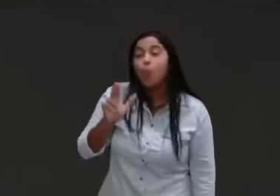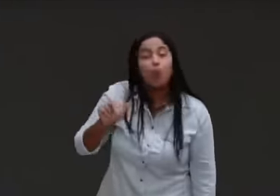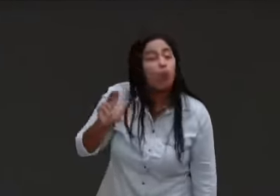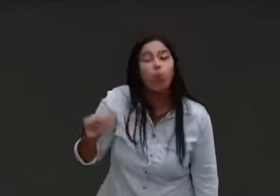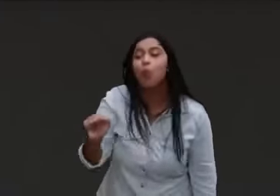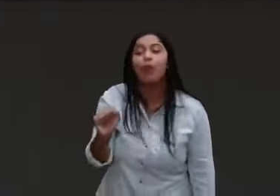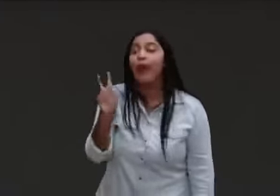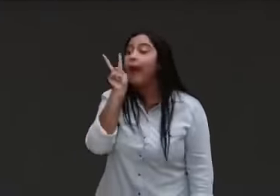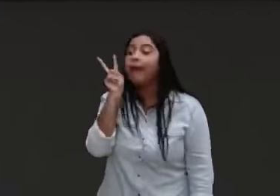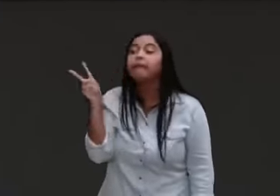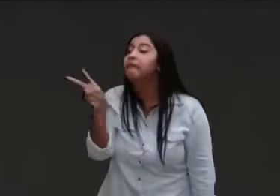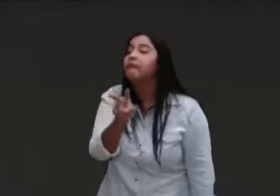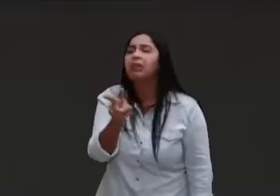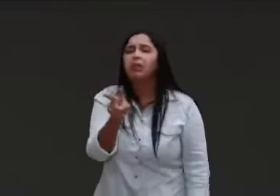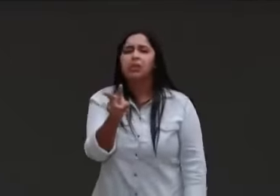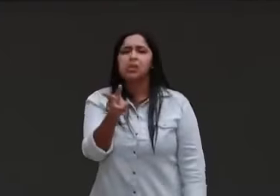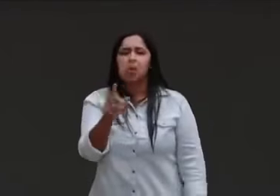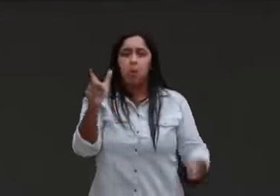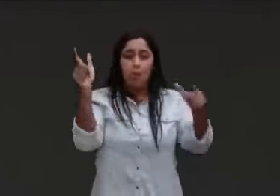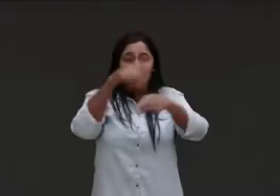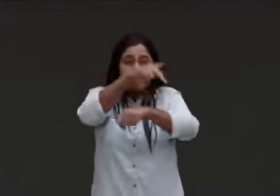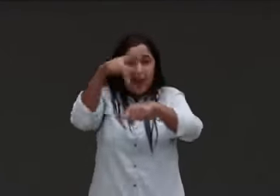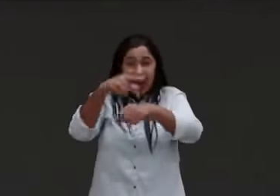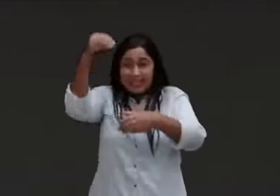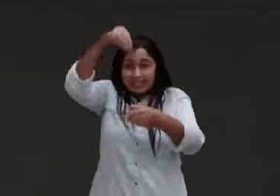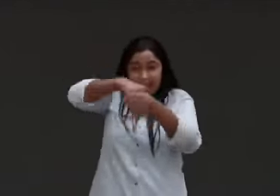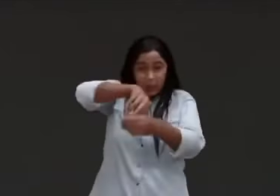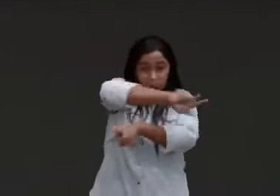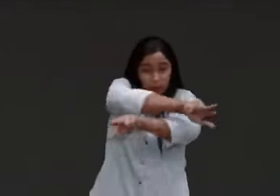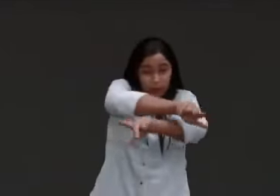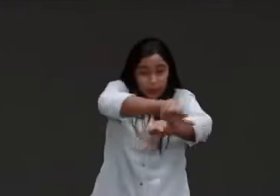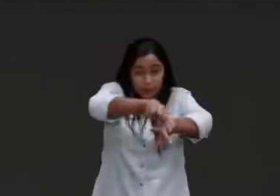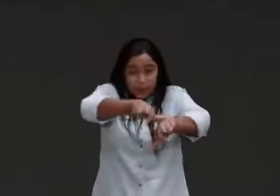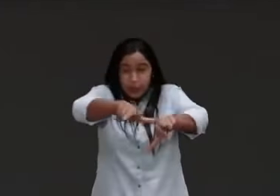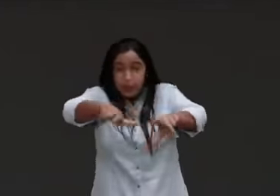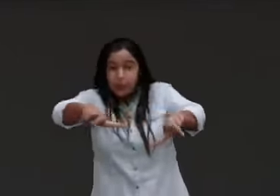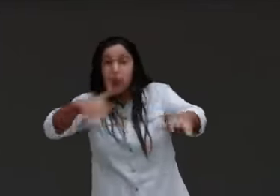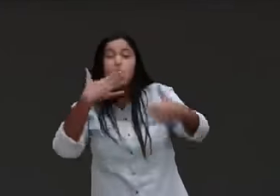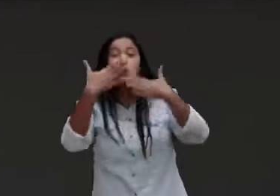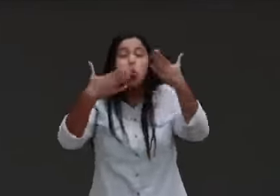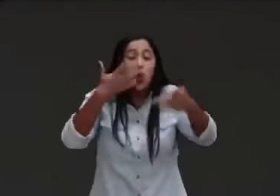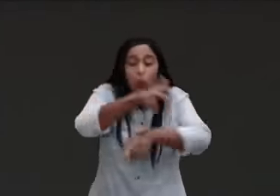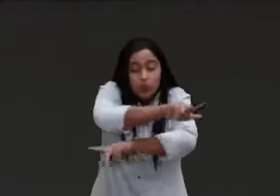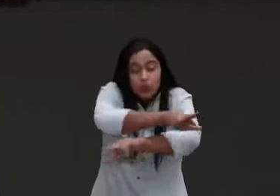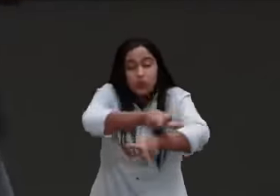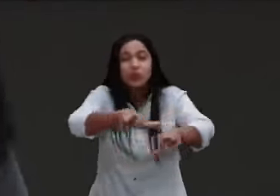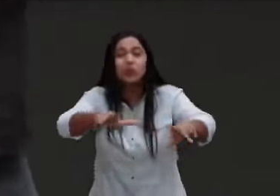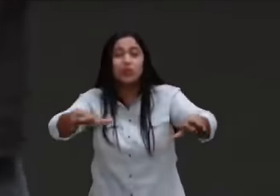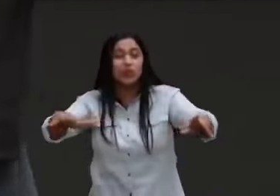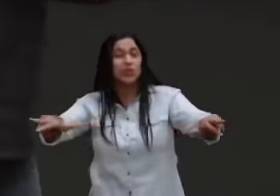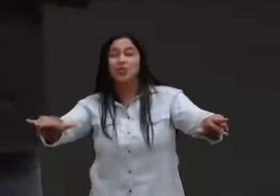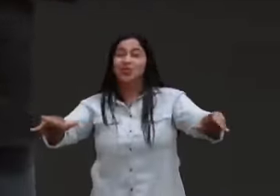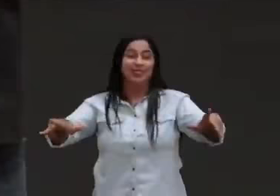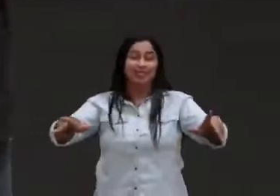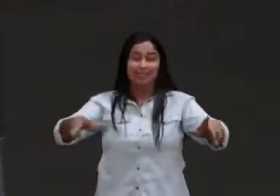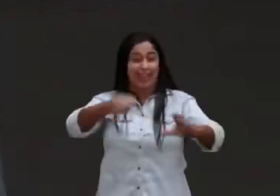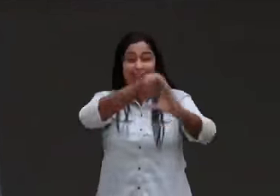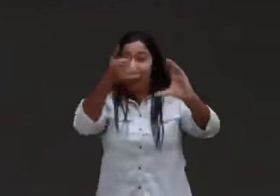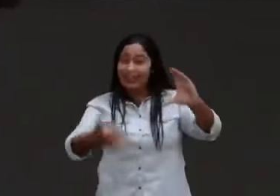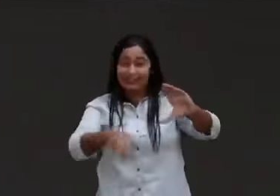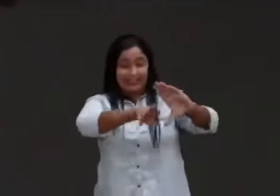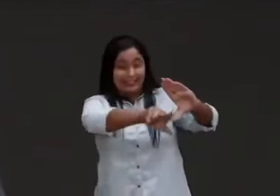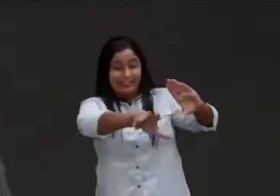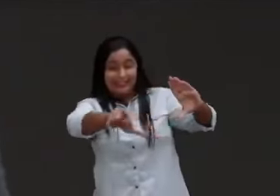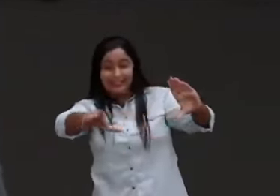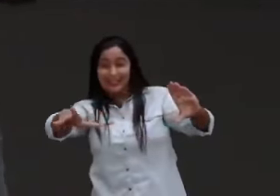negro, mameluco, cafuso, ruivo, verde, azul, que hoje tem de tudo, misturado, vivendo junto,